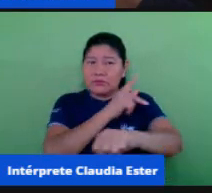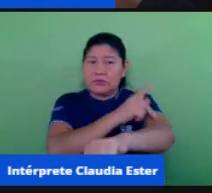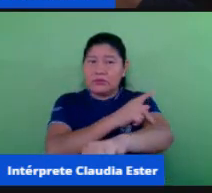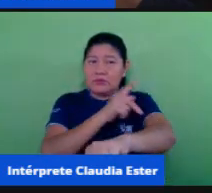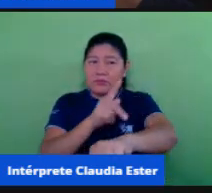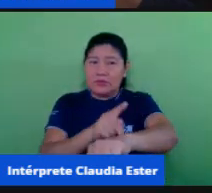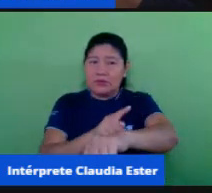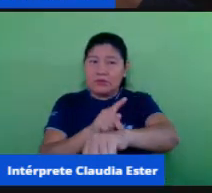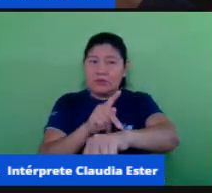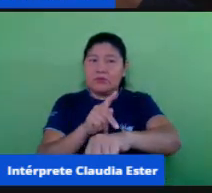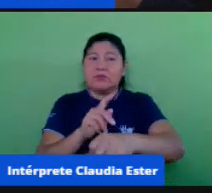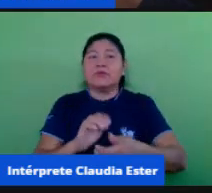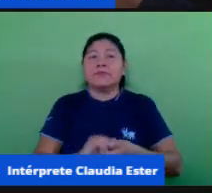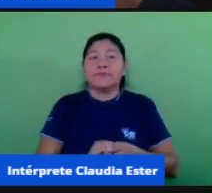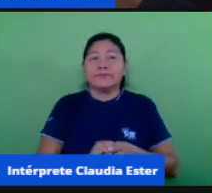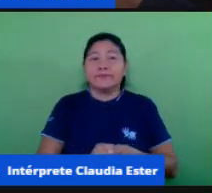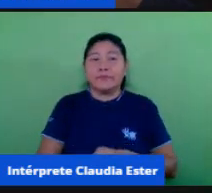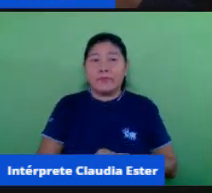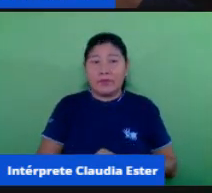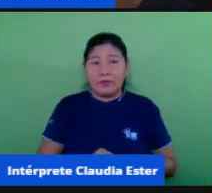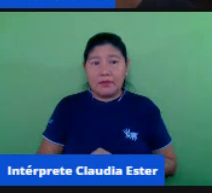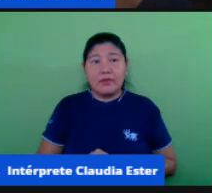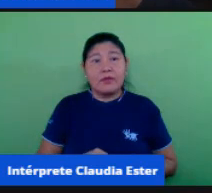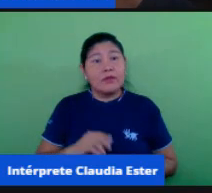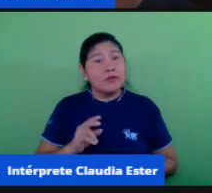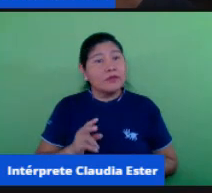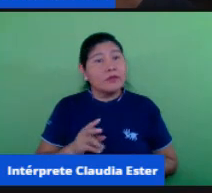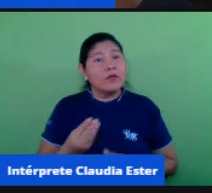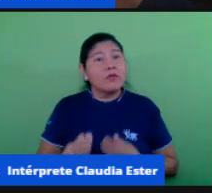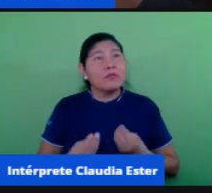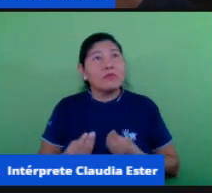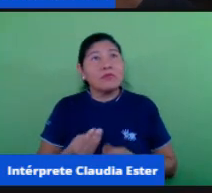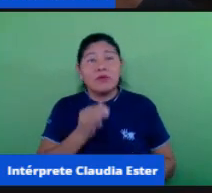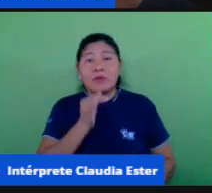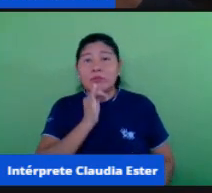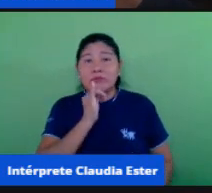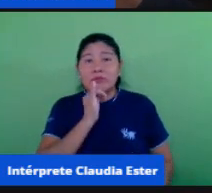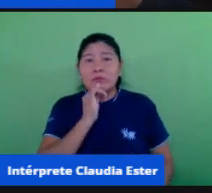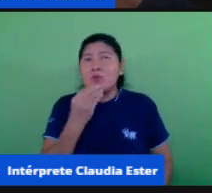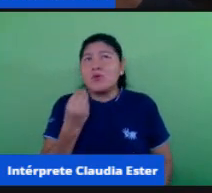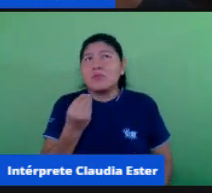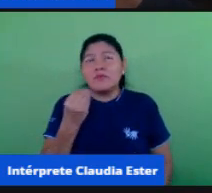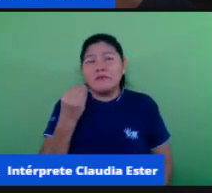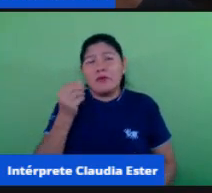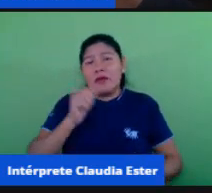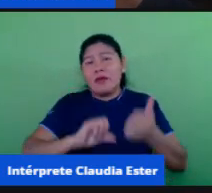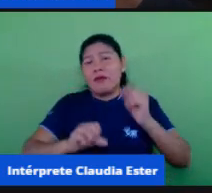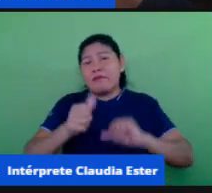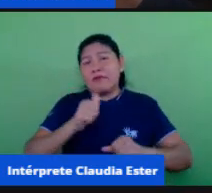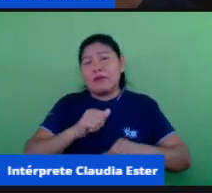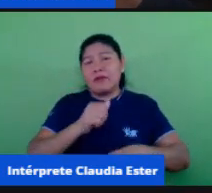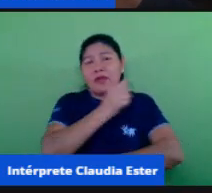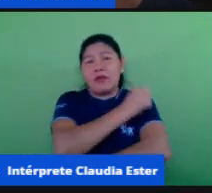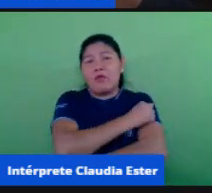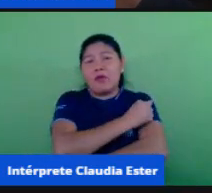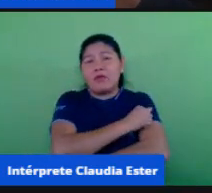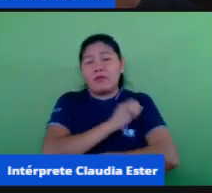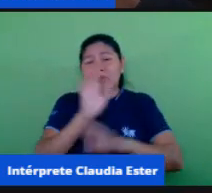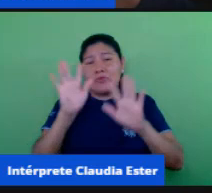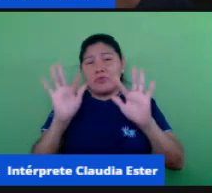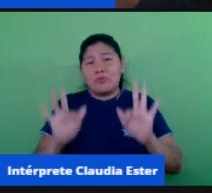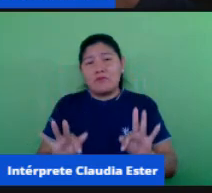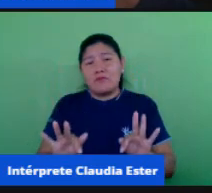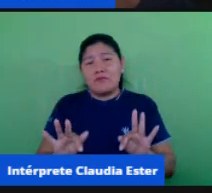especialmente como eu vou poder avaliar esse meu aluno no final do semestre do bimestre